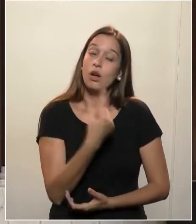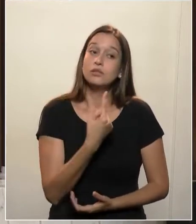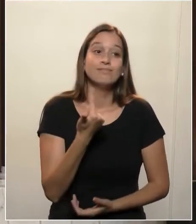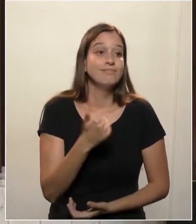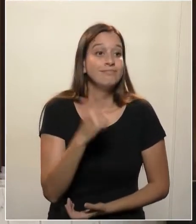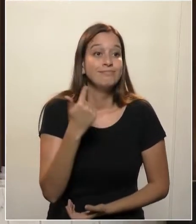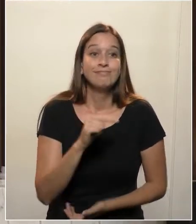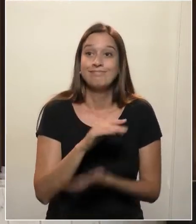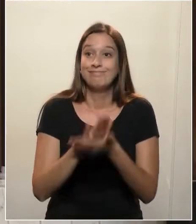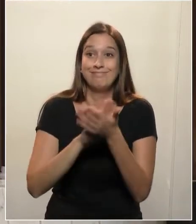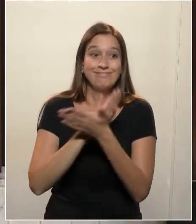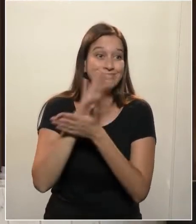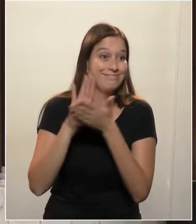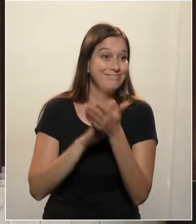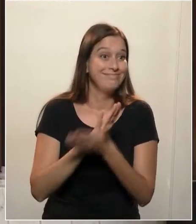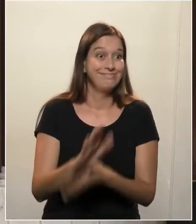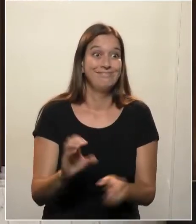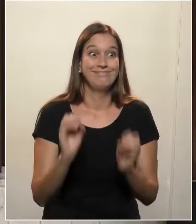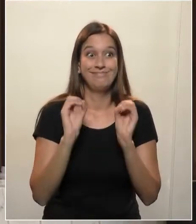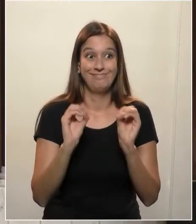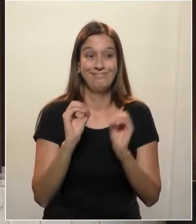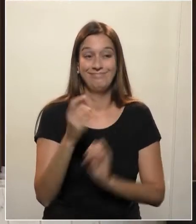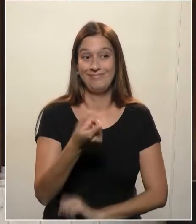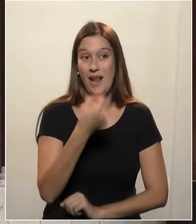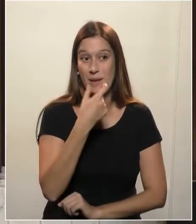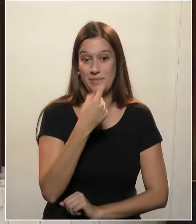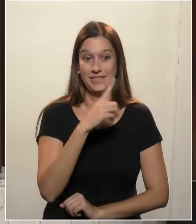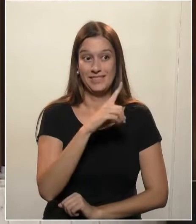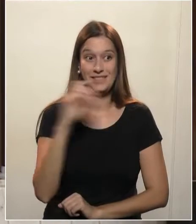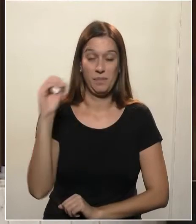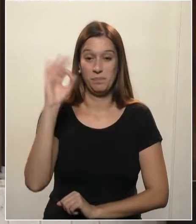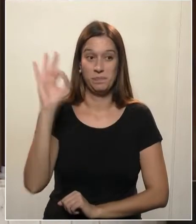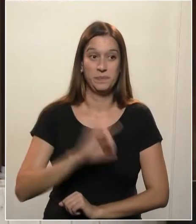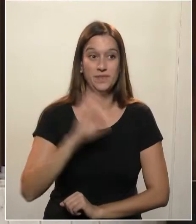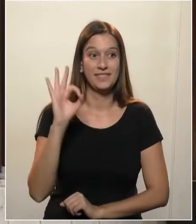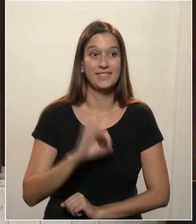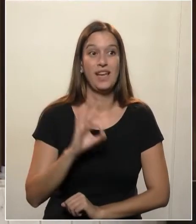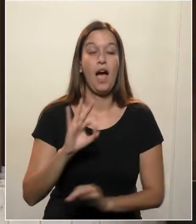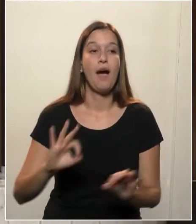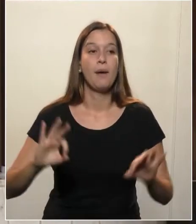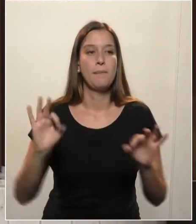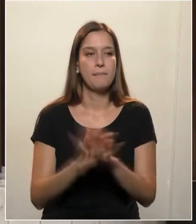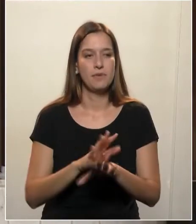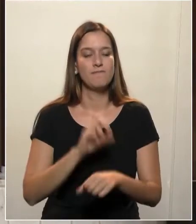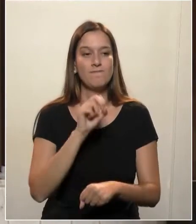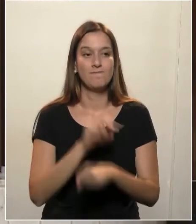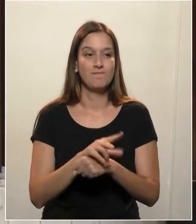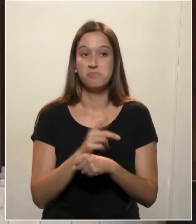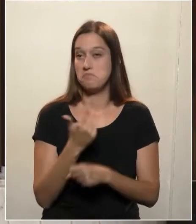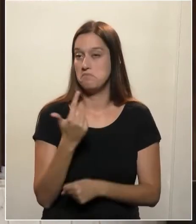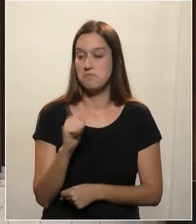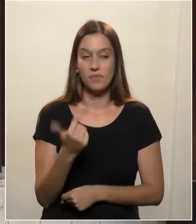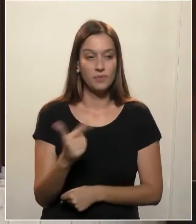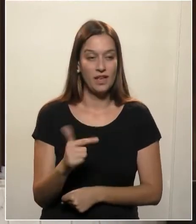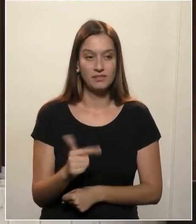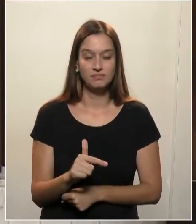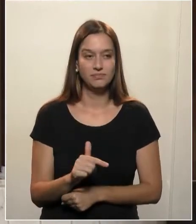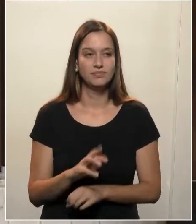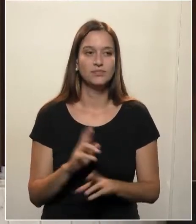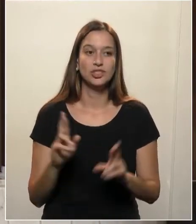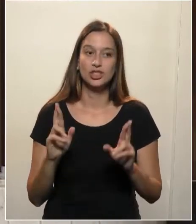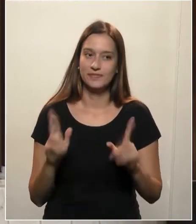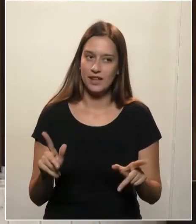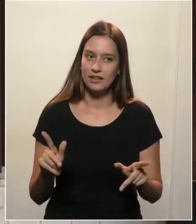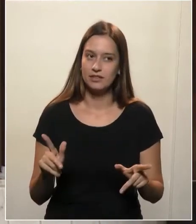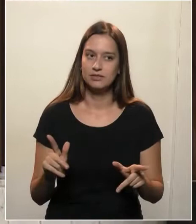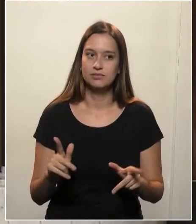medicamento que é eficaz contra esse vírus. Nenhum. Diferente no HN1, que você tinha o